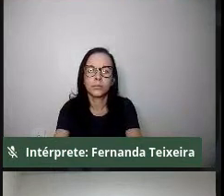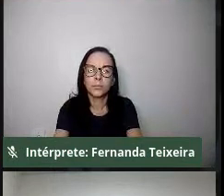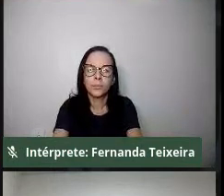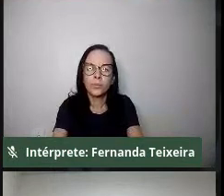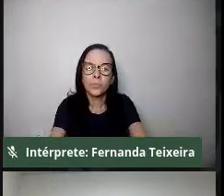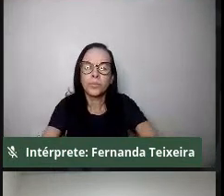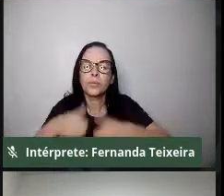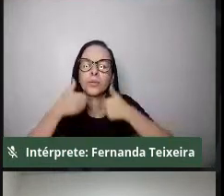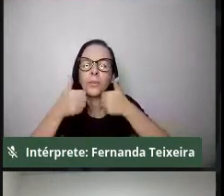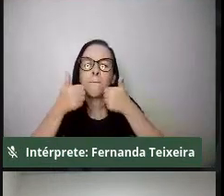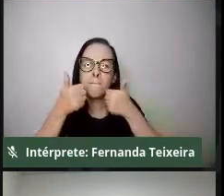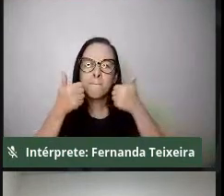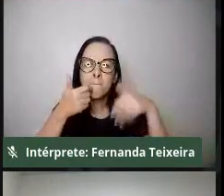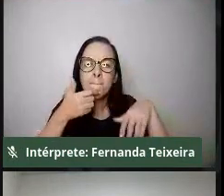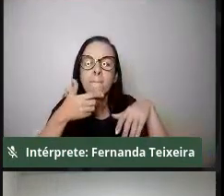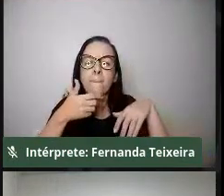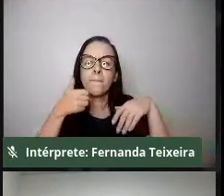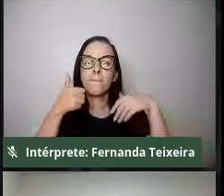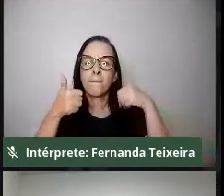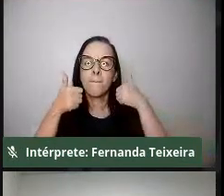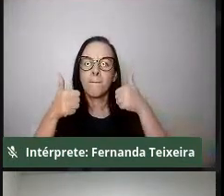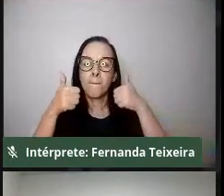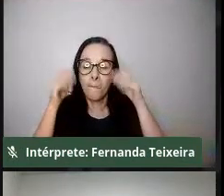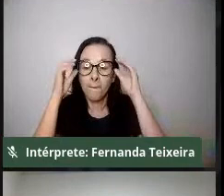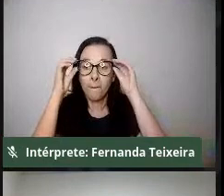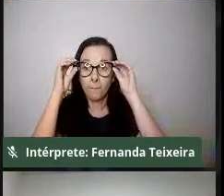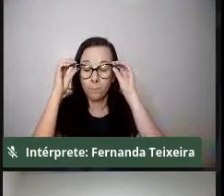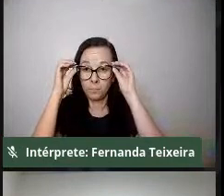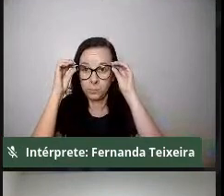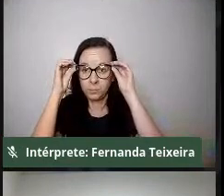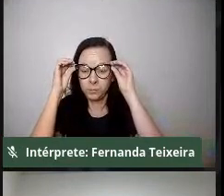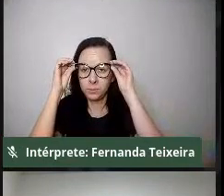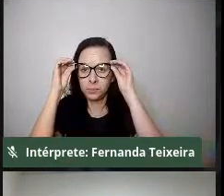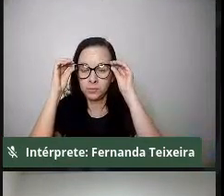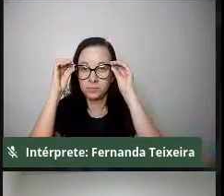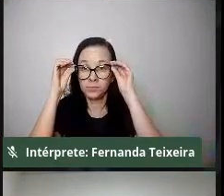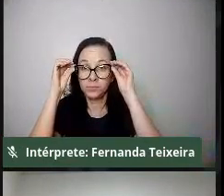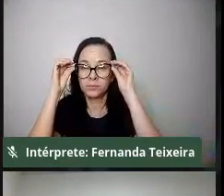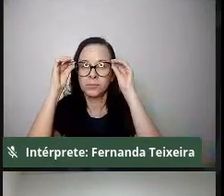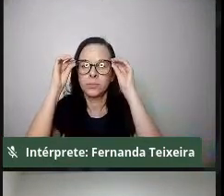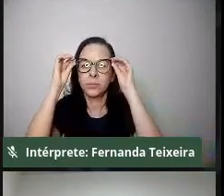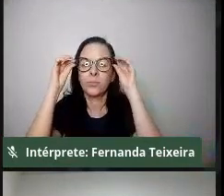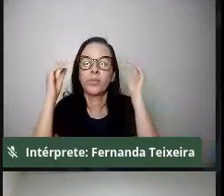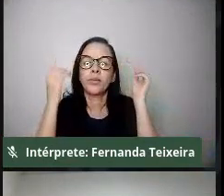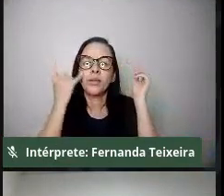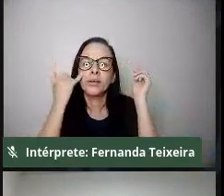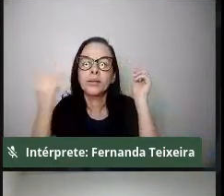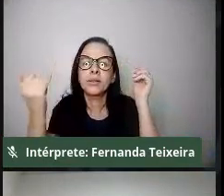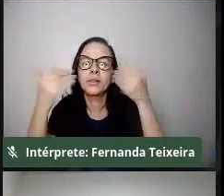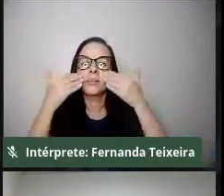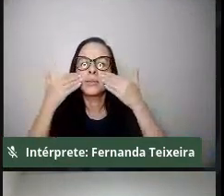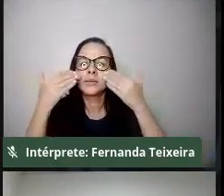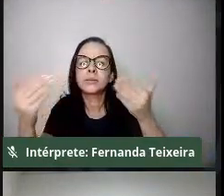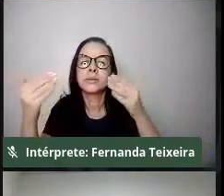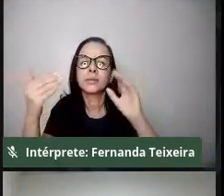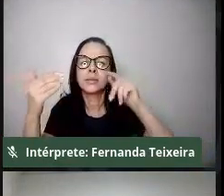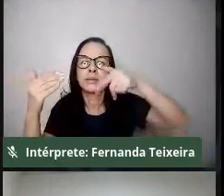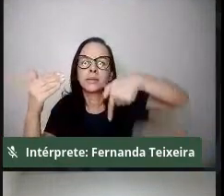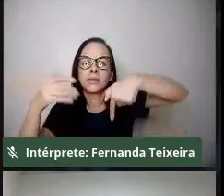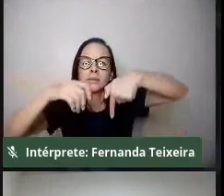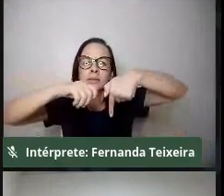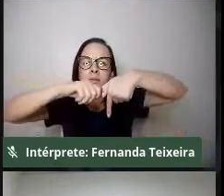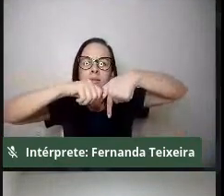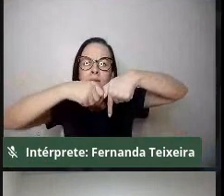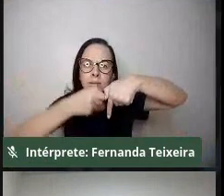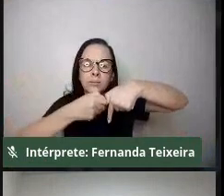mais. Pronto. Então, a ideia é apresentar a questão quilombola na Bahia, né? Pensando essa admissão da luta